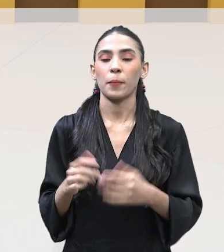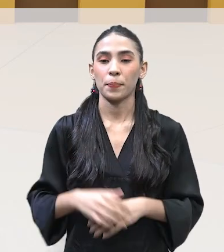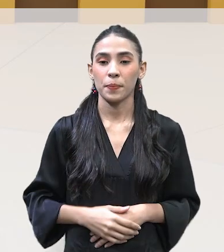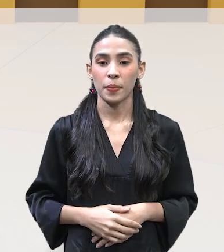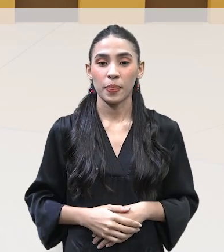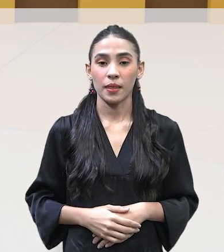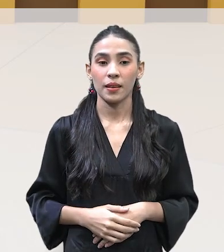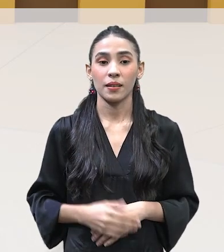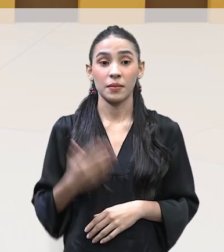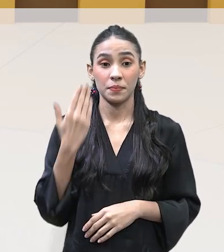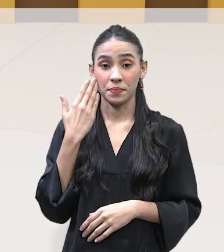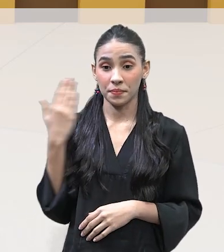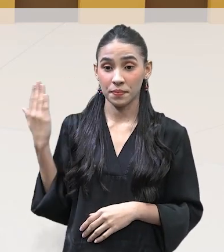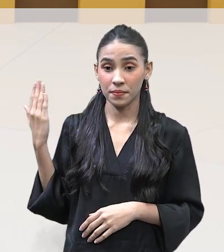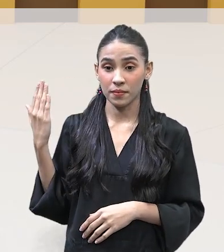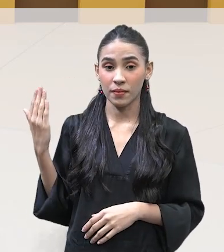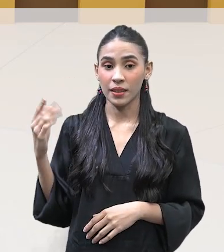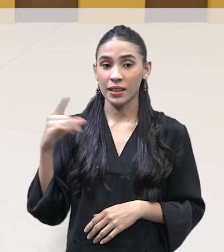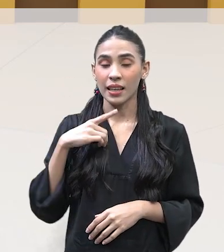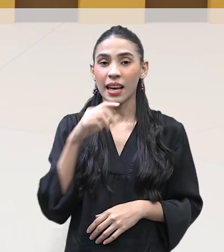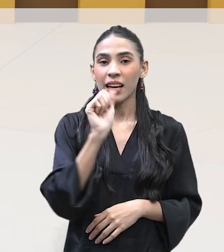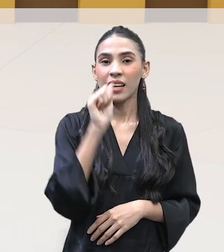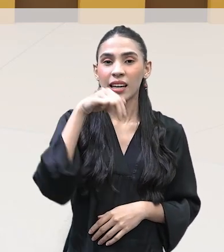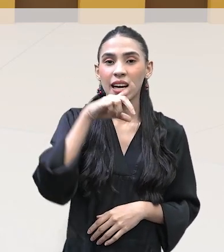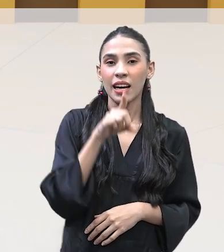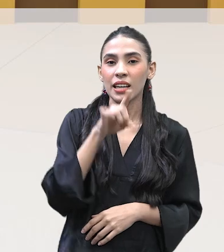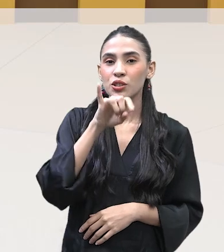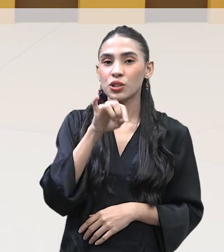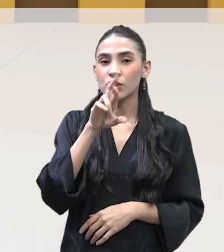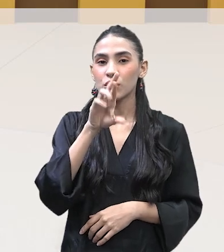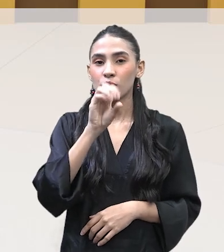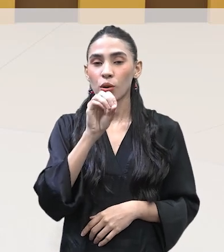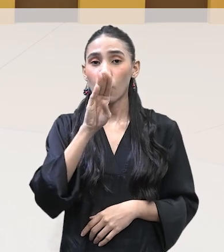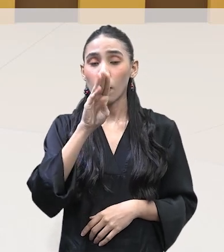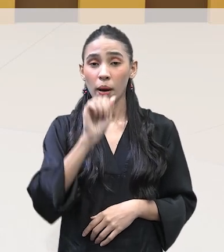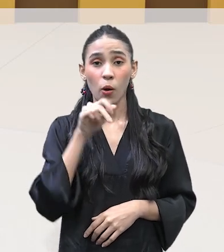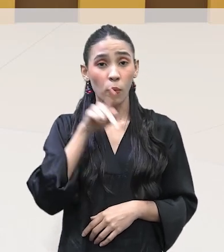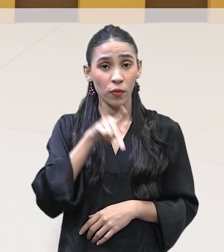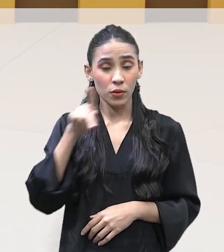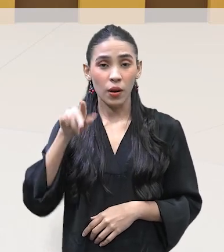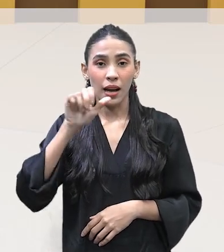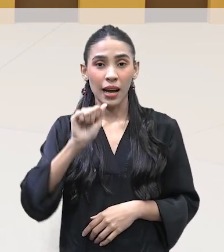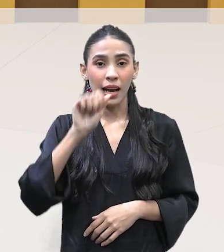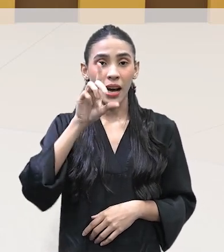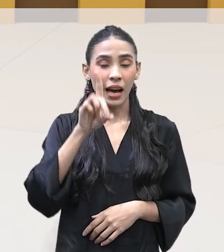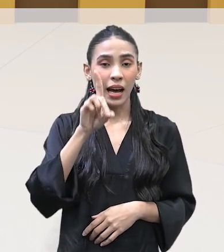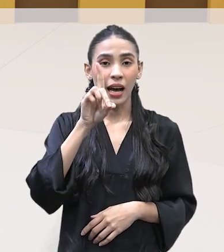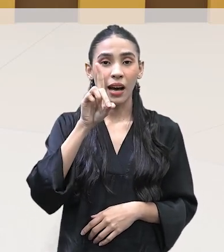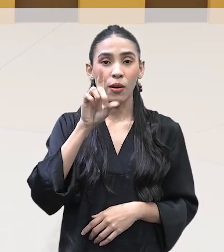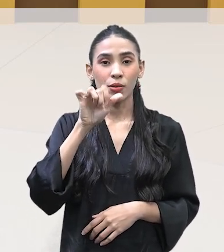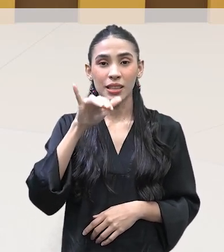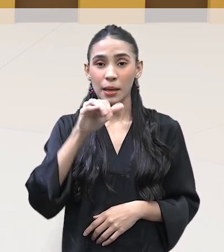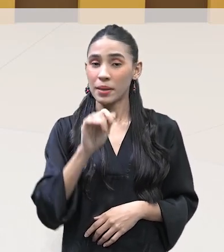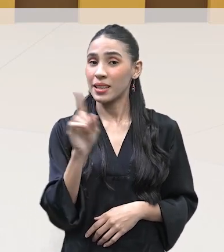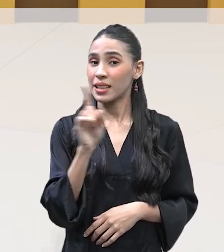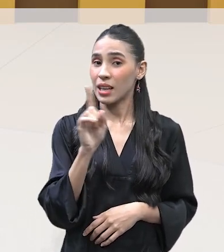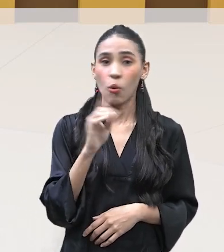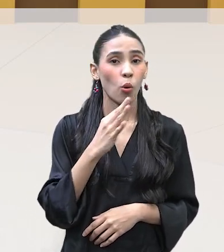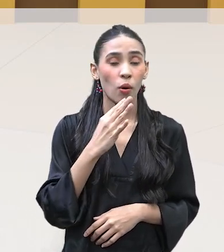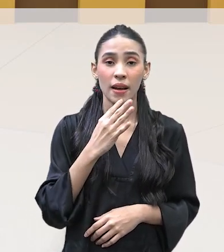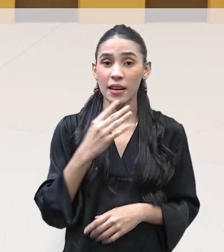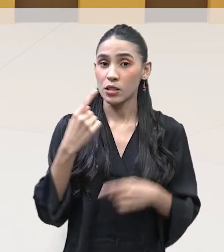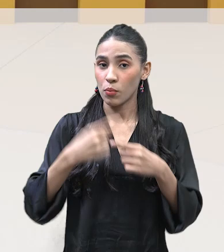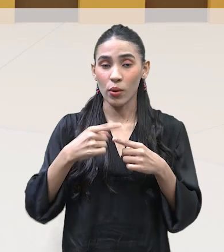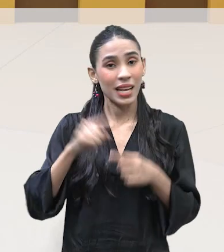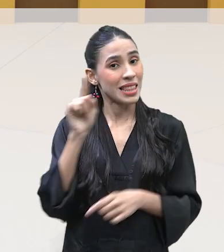aqui, do lado, nós temos a questão da andiroba. Olha. professor Ademir, ele não tem muita coisa com a andiroba, porque ele não é